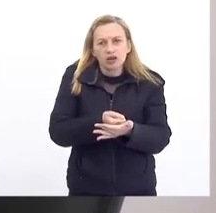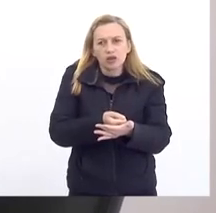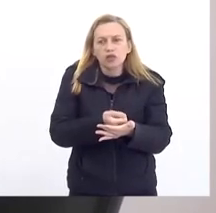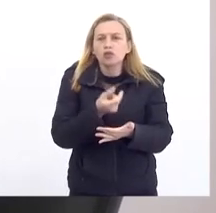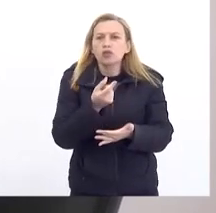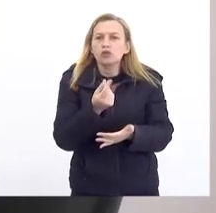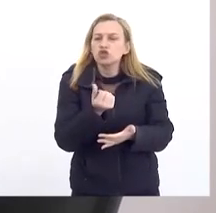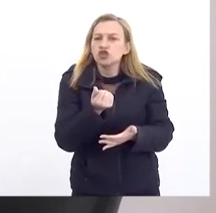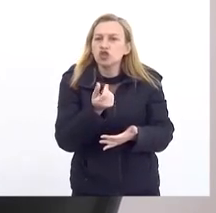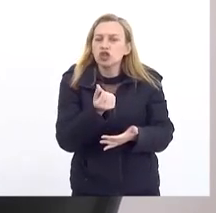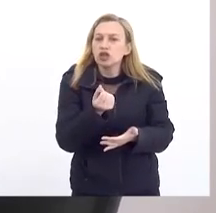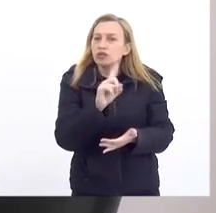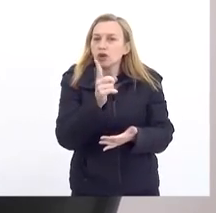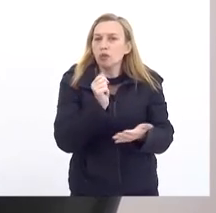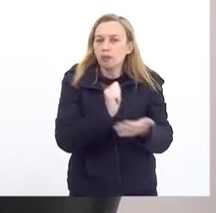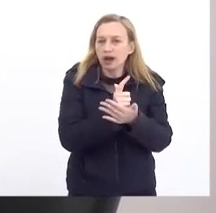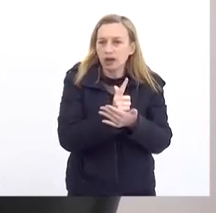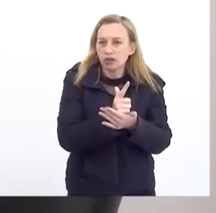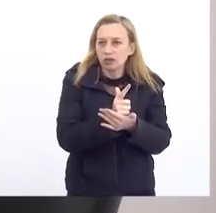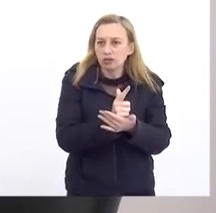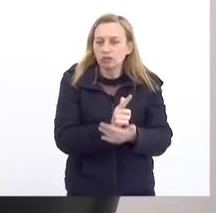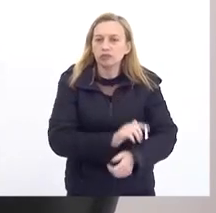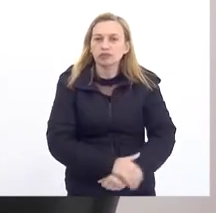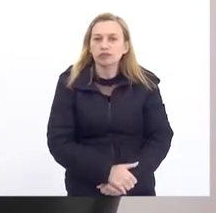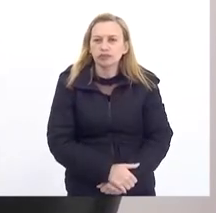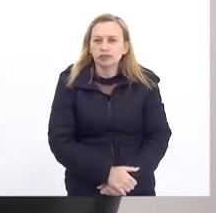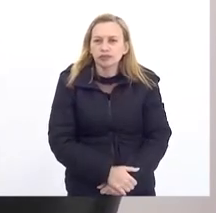distribuidora De combustível No Estado Rio de Janeiro